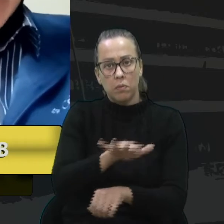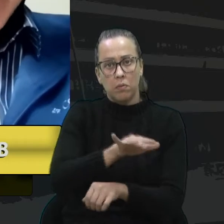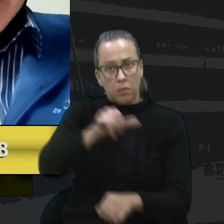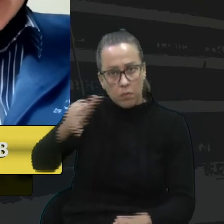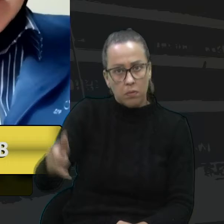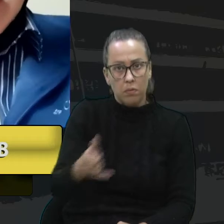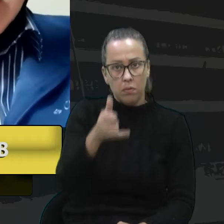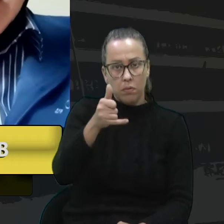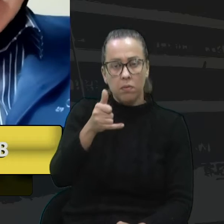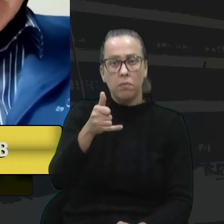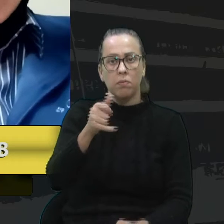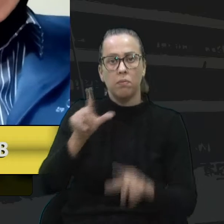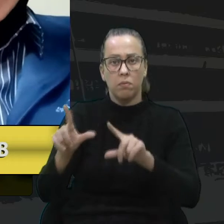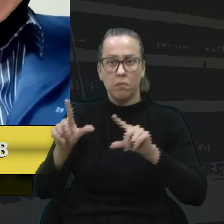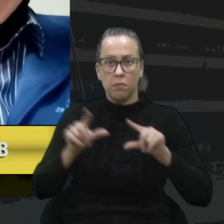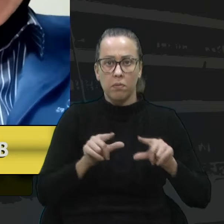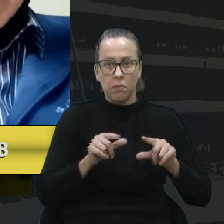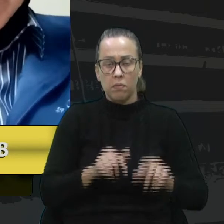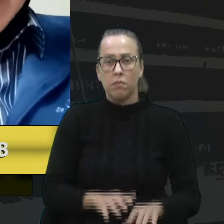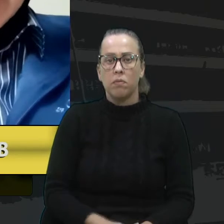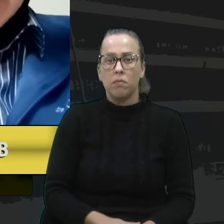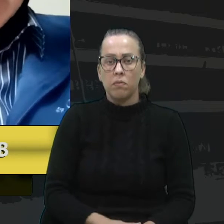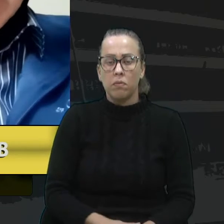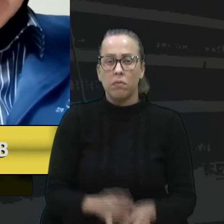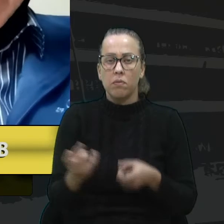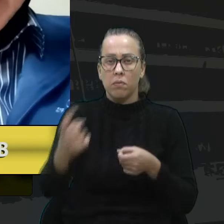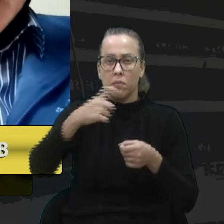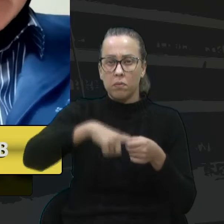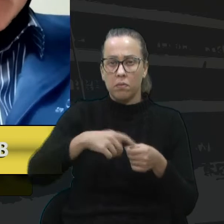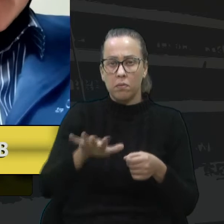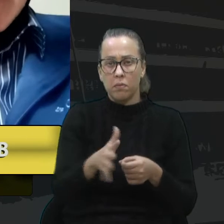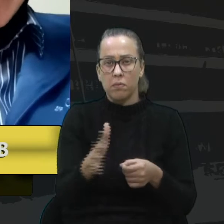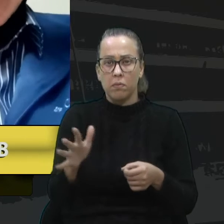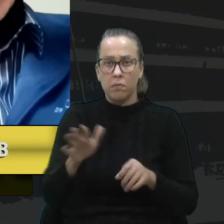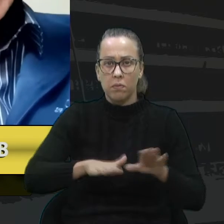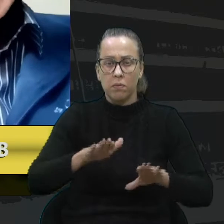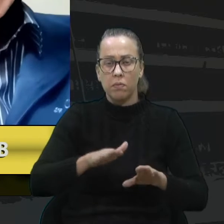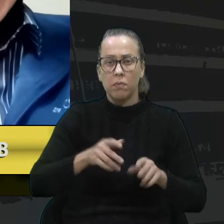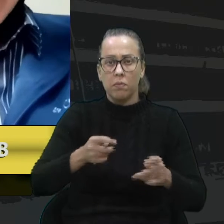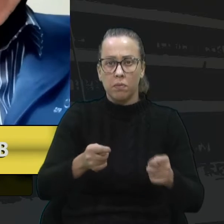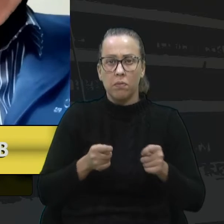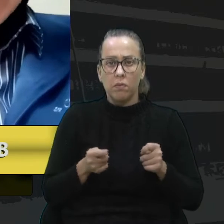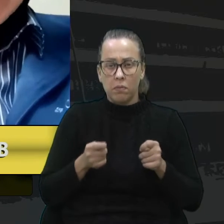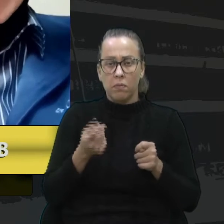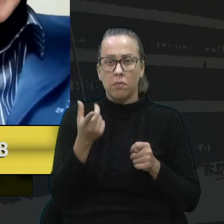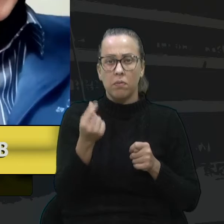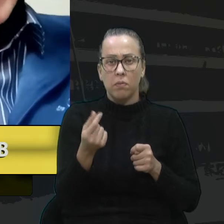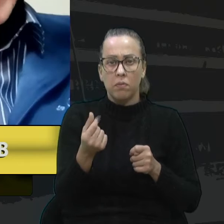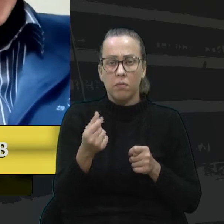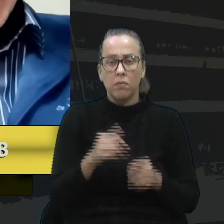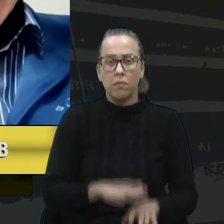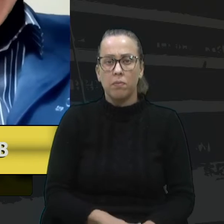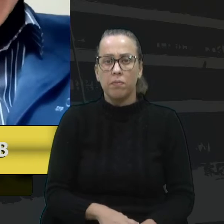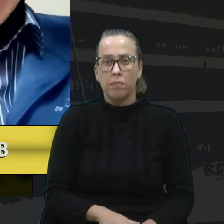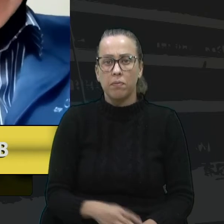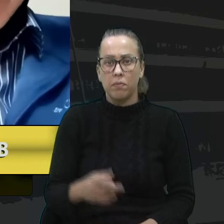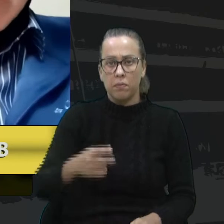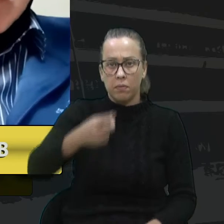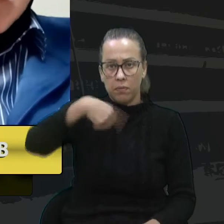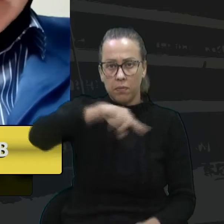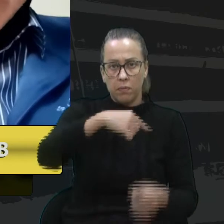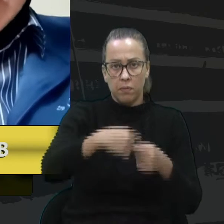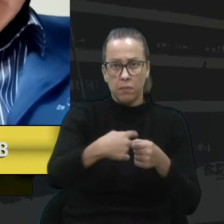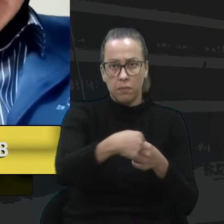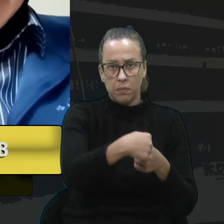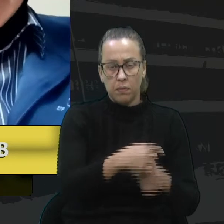aproveitamento e, com o retorno médio prazo, estaremos economizando recursos para o nosso município.